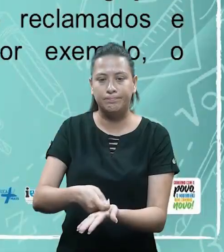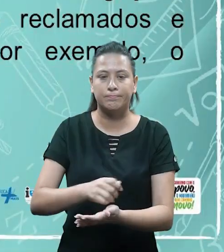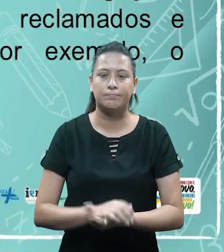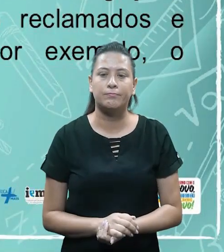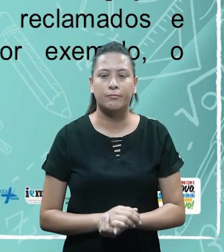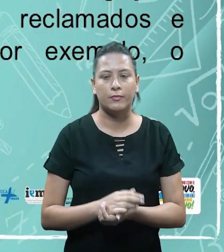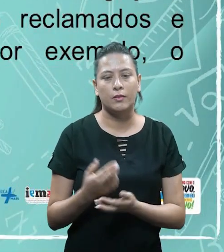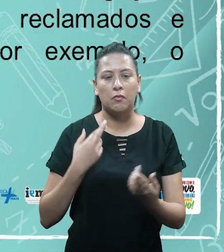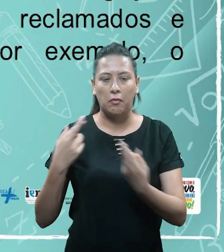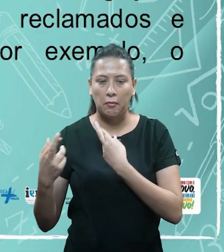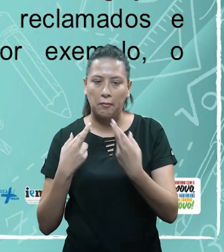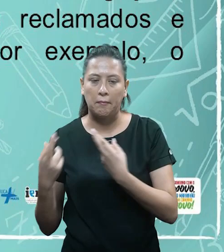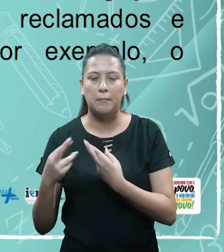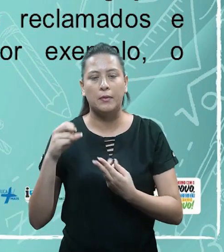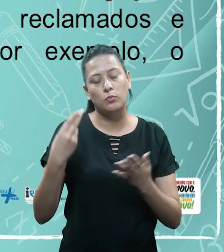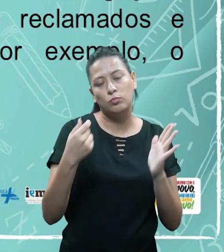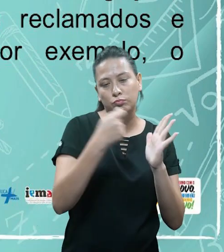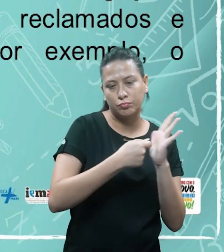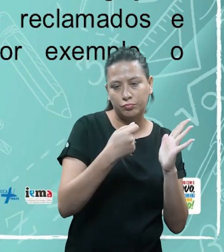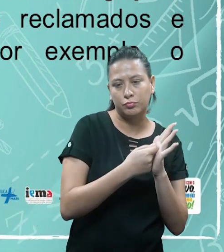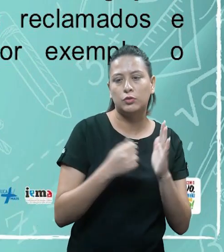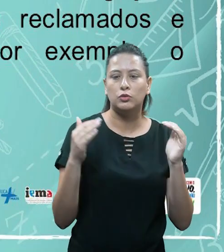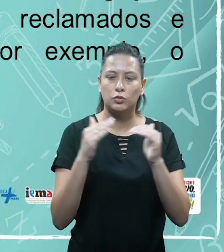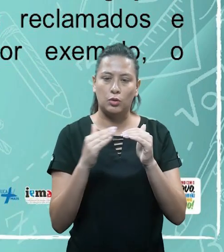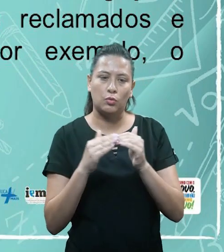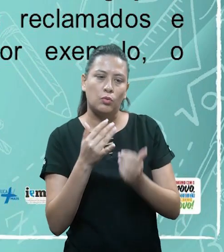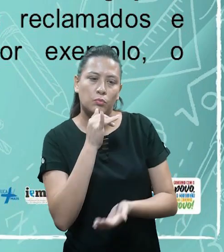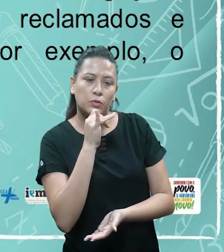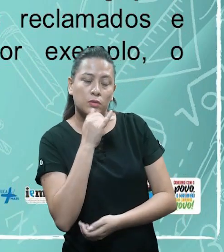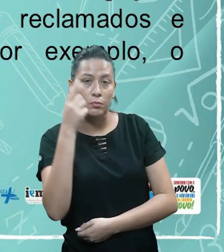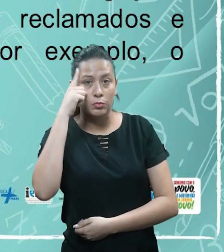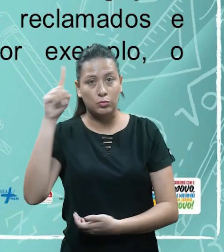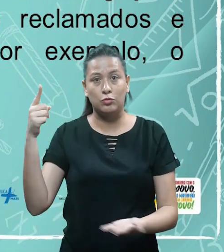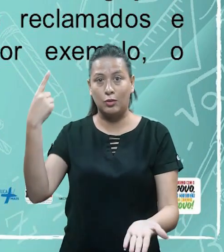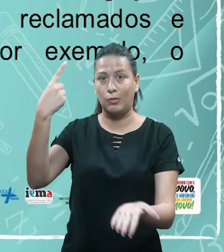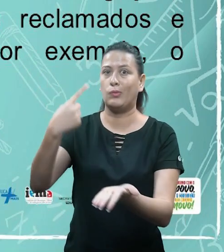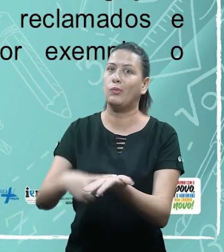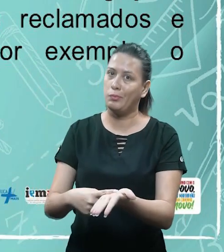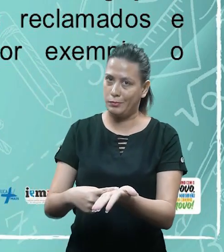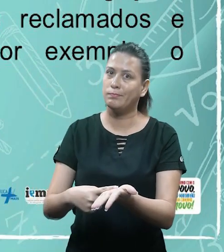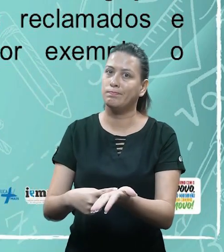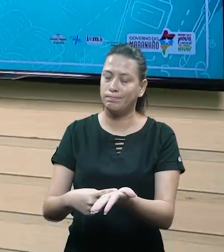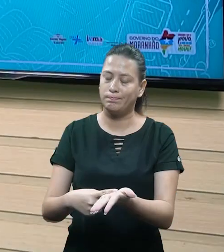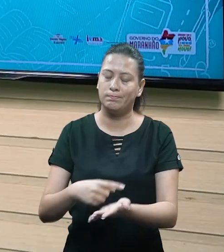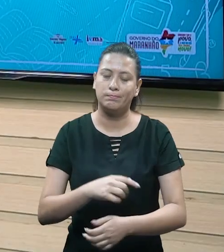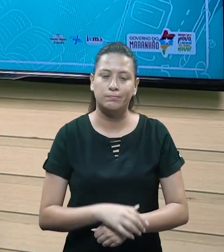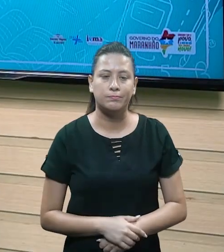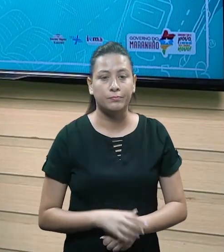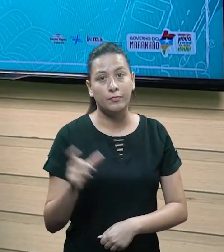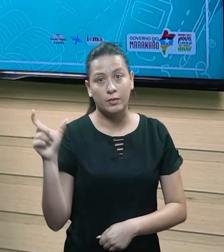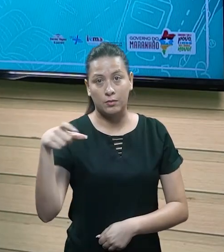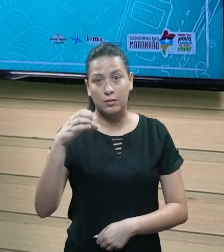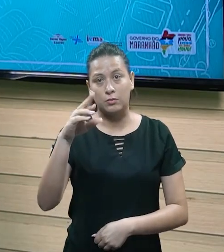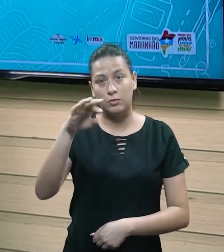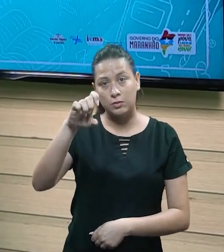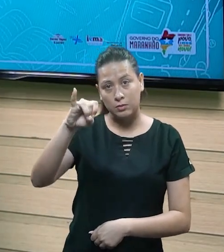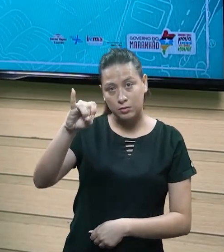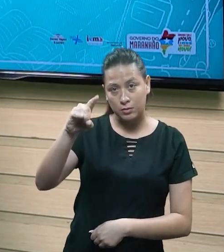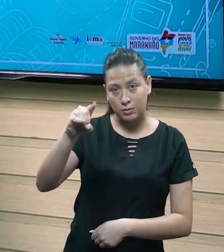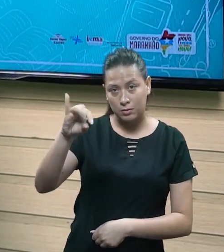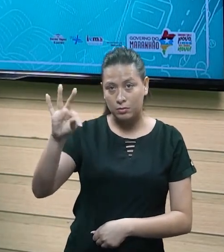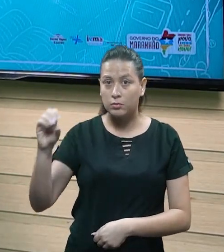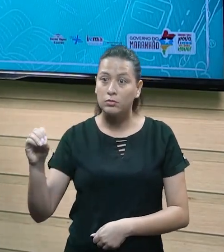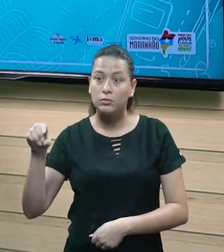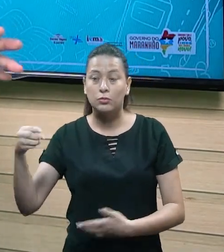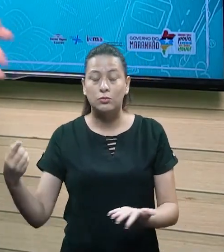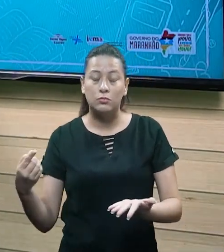certinho? São pagamentos que serão reclamados e exigidos conforme alguns critérios, como por exemplo a data de vencimento, tá? Como eu já citei para vocês, o cartão de crédito é um